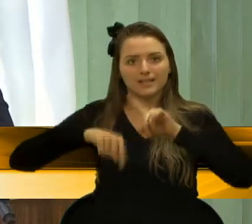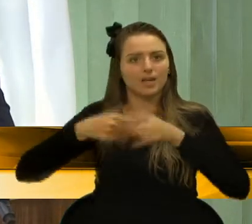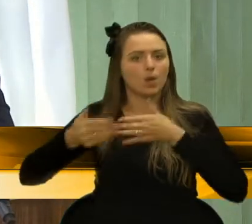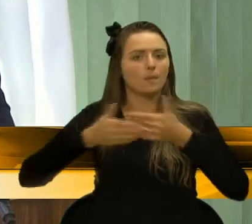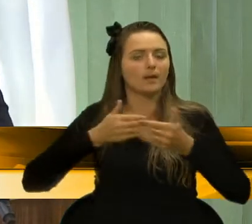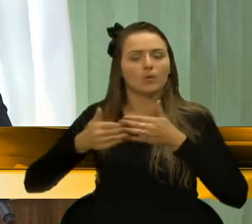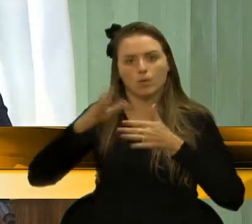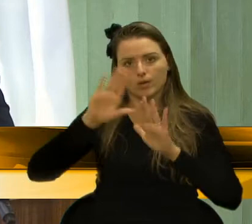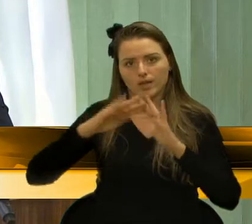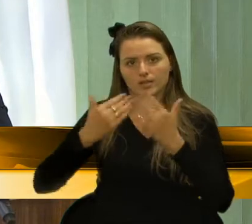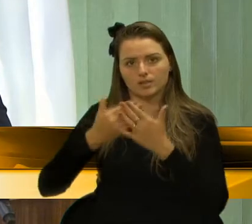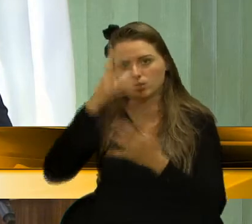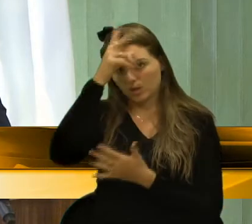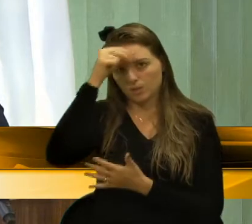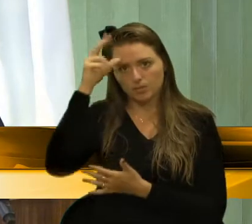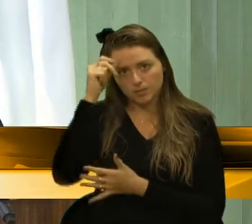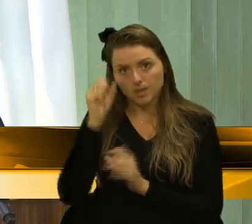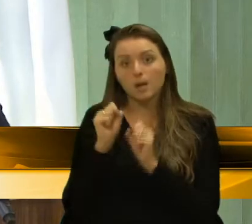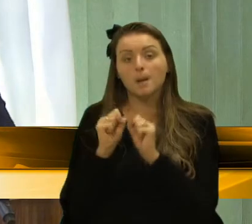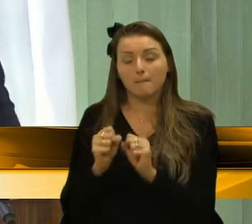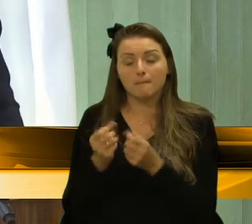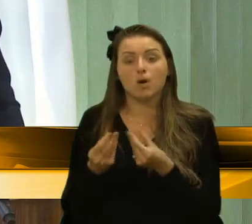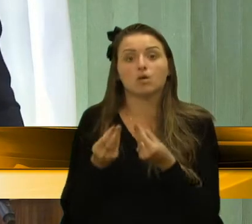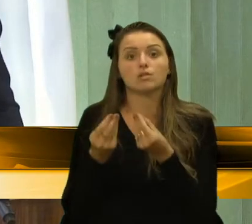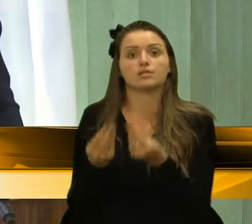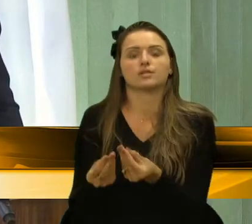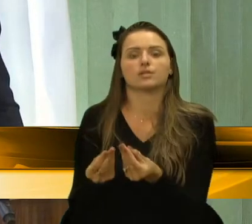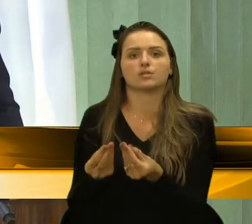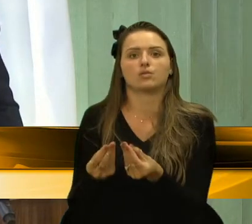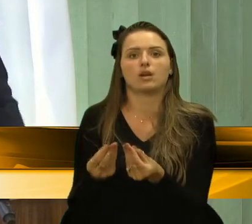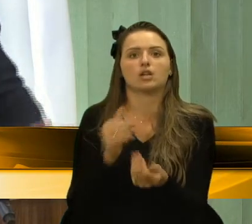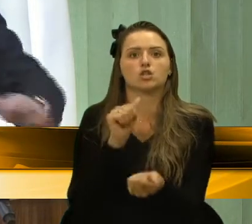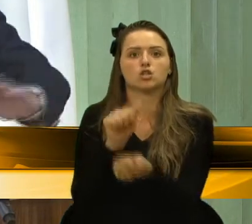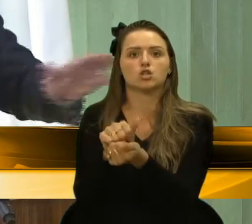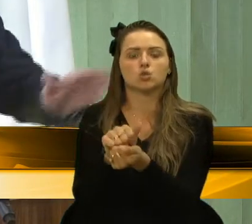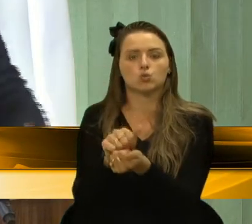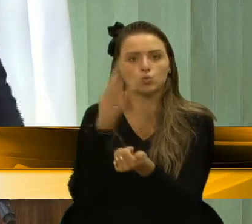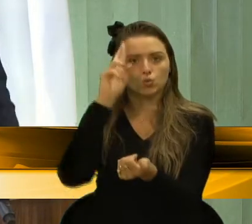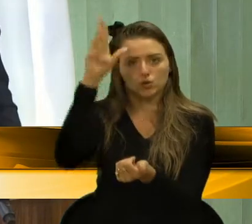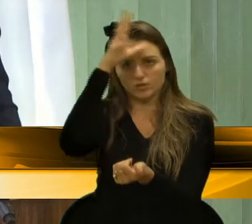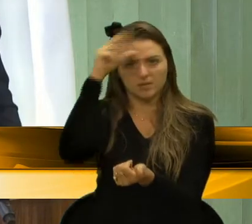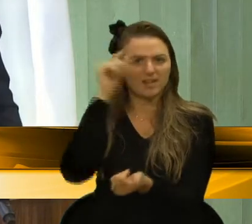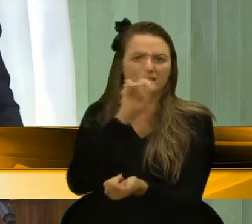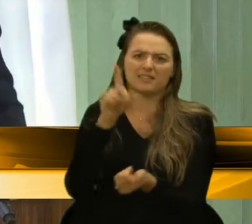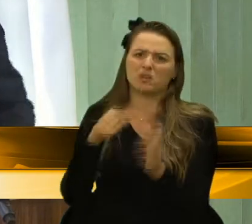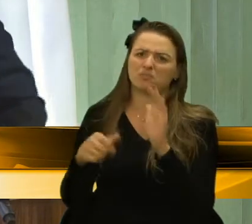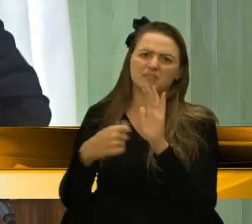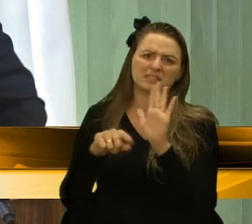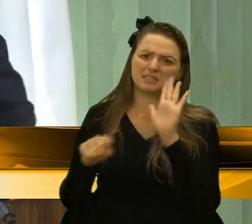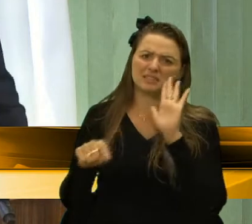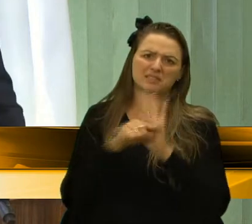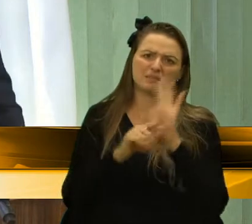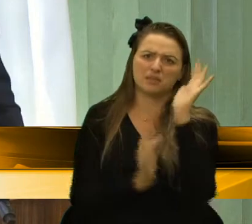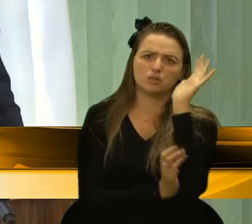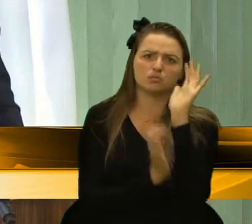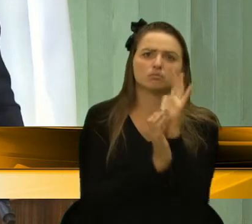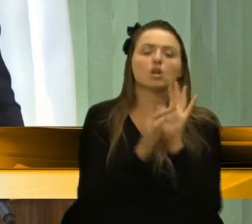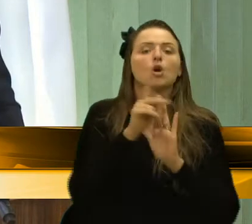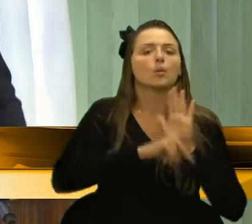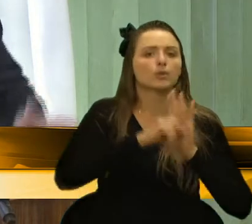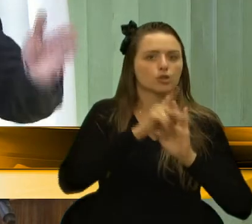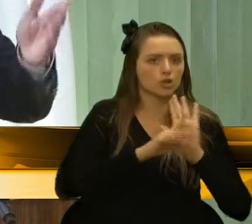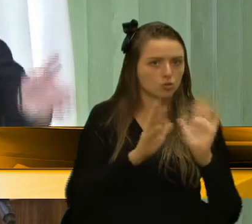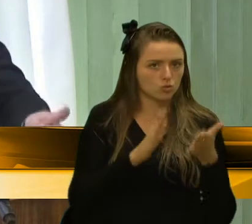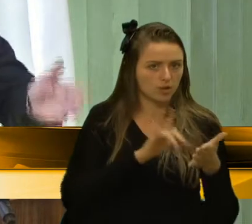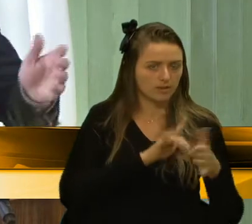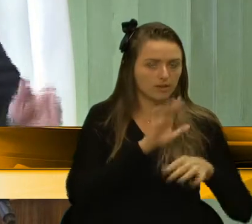municipal, possa diretamente com o diretor, sem passar pela burocracia. Esse projeto já existe no Estado,